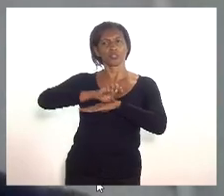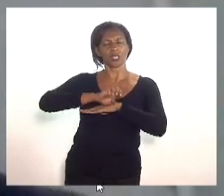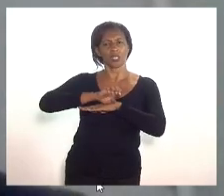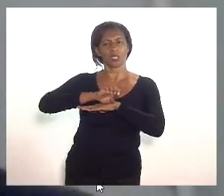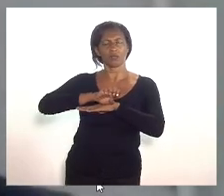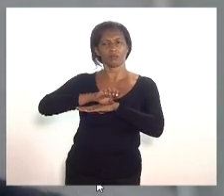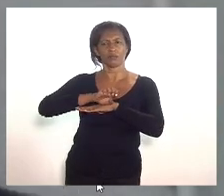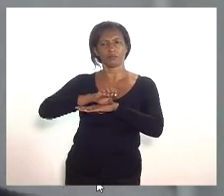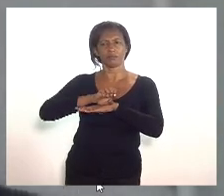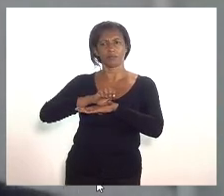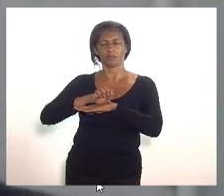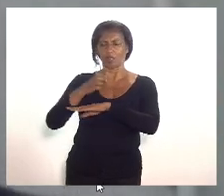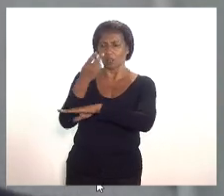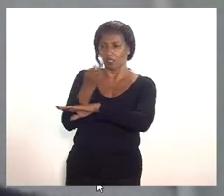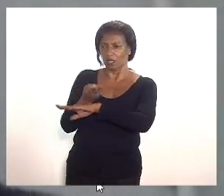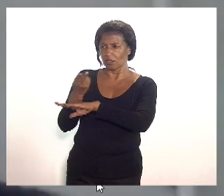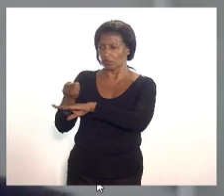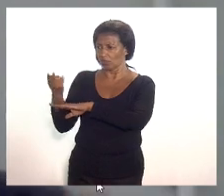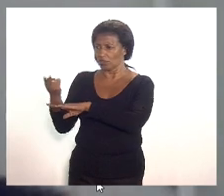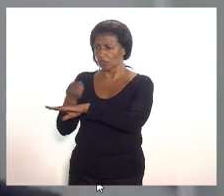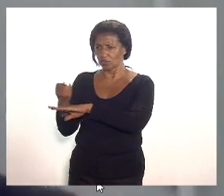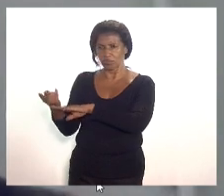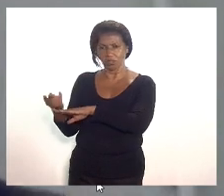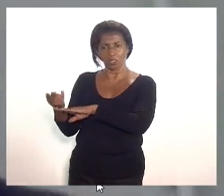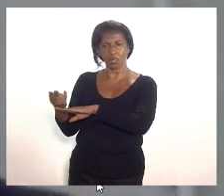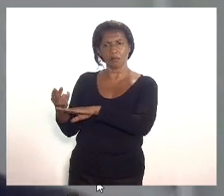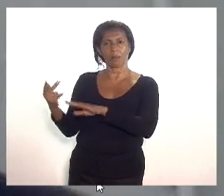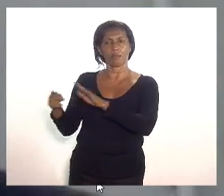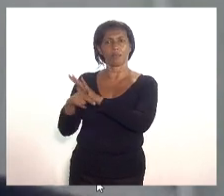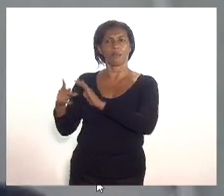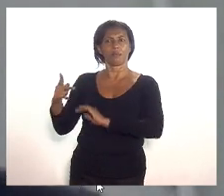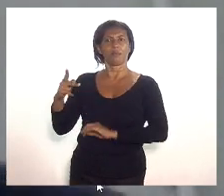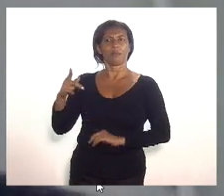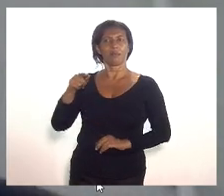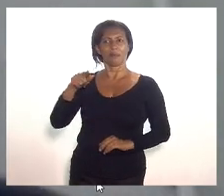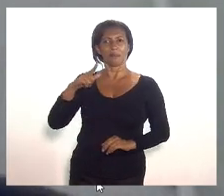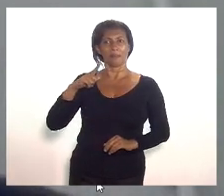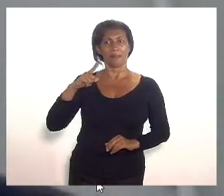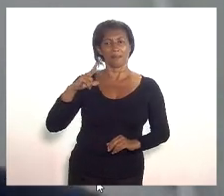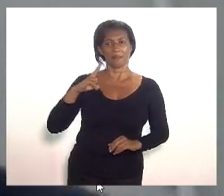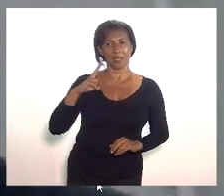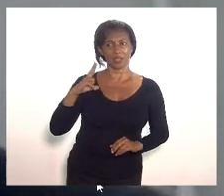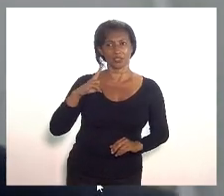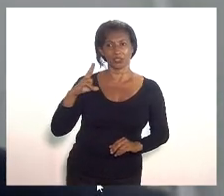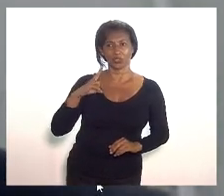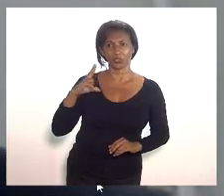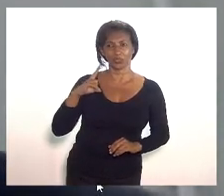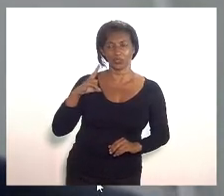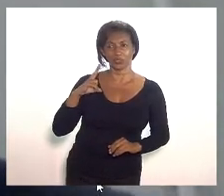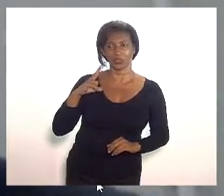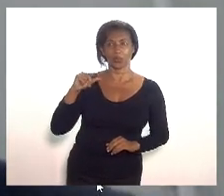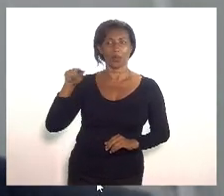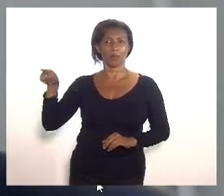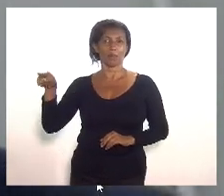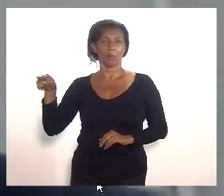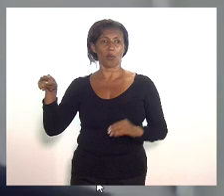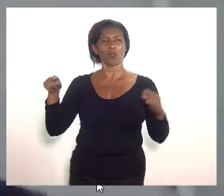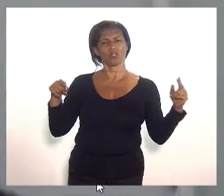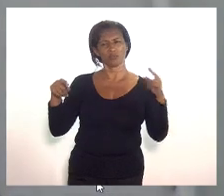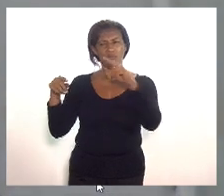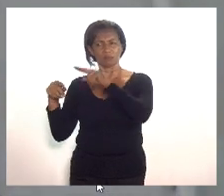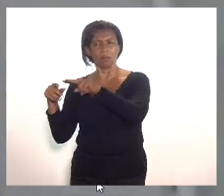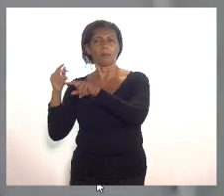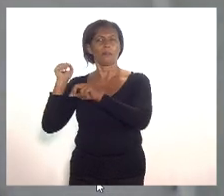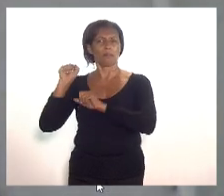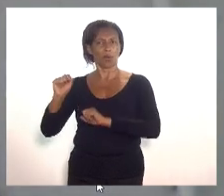privados são leitos que vão ser utilizados pelos planos de saúde e você tiver o plano de saúde independente do seu local de moradia vai utilizar aquele